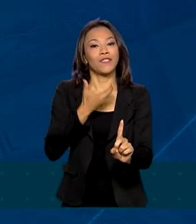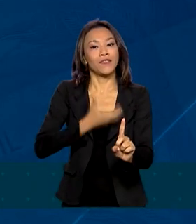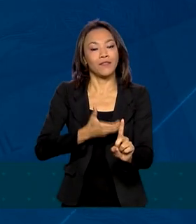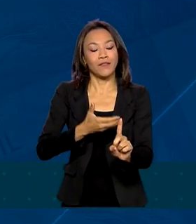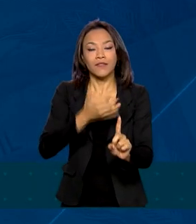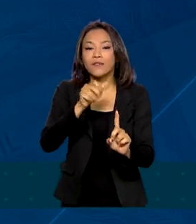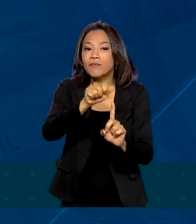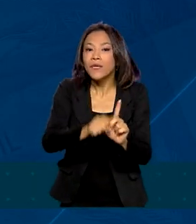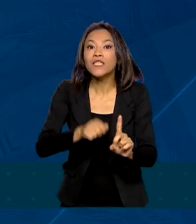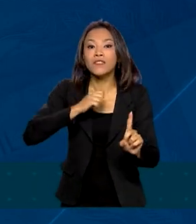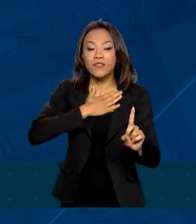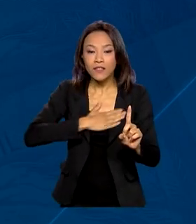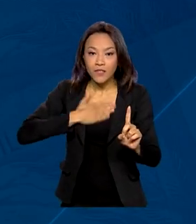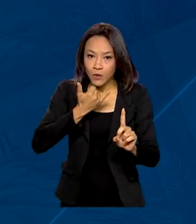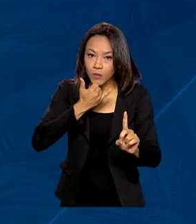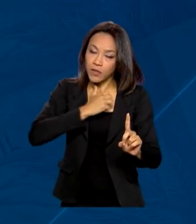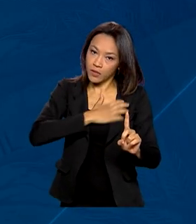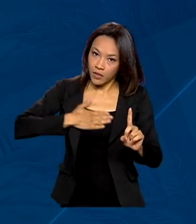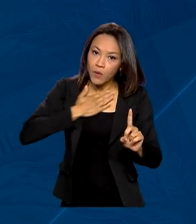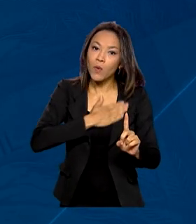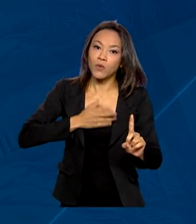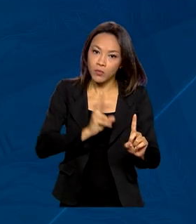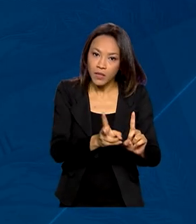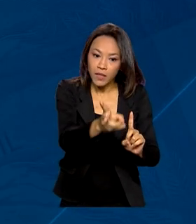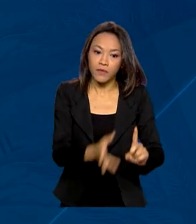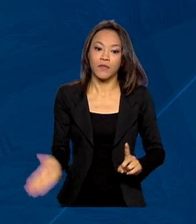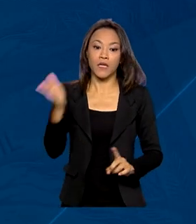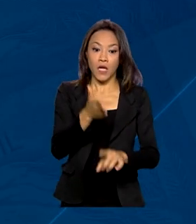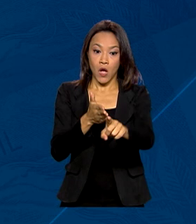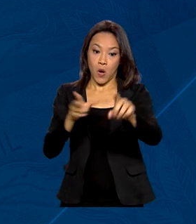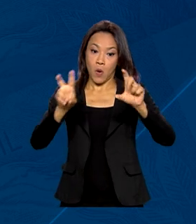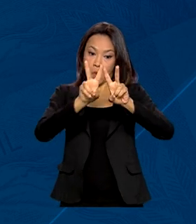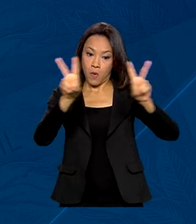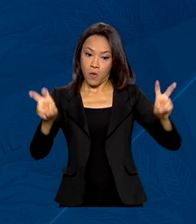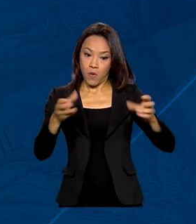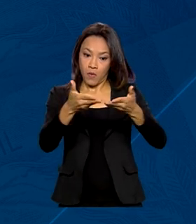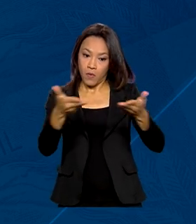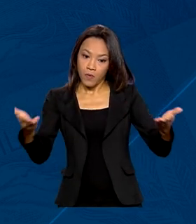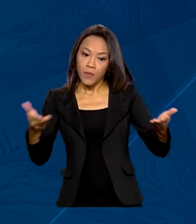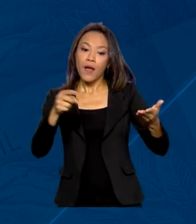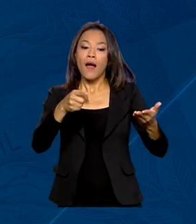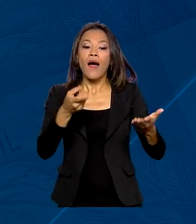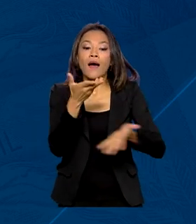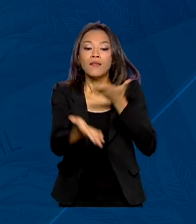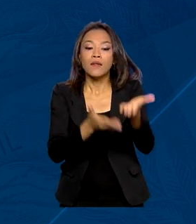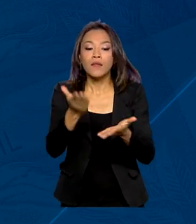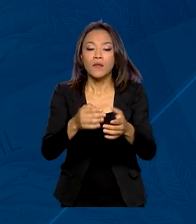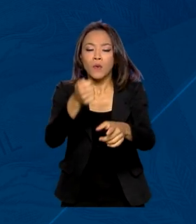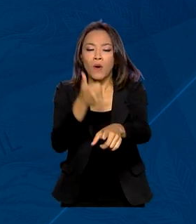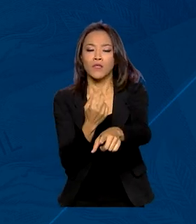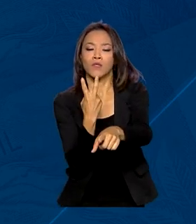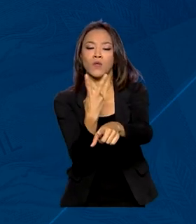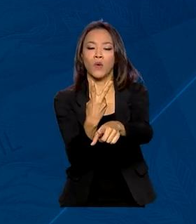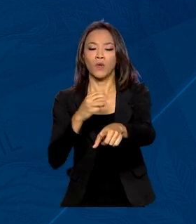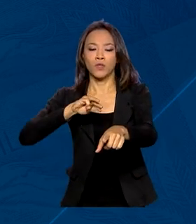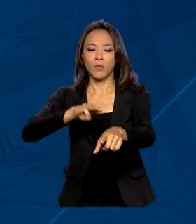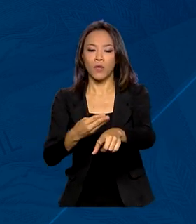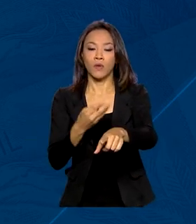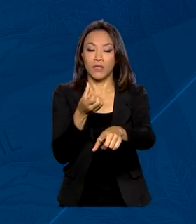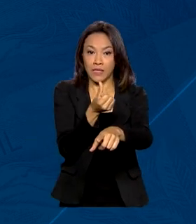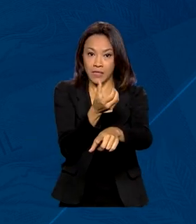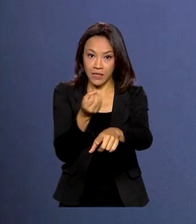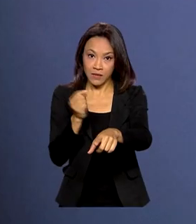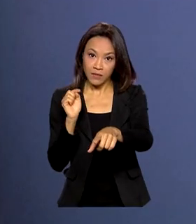3 milhões e 200 mil acordos foram celebrados pelo BEM, atendendo quase 2 milhões e 600 mil